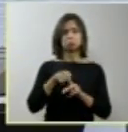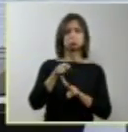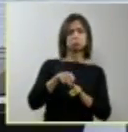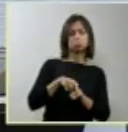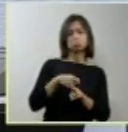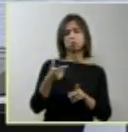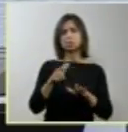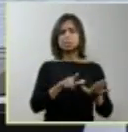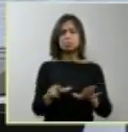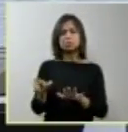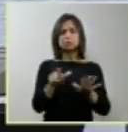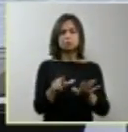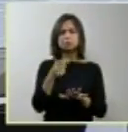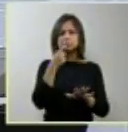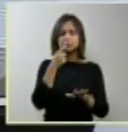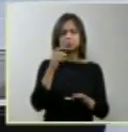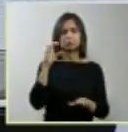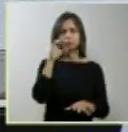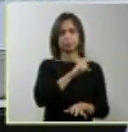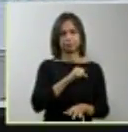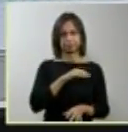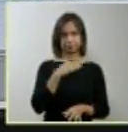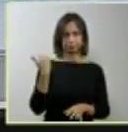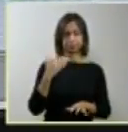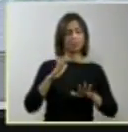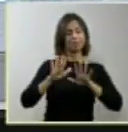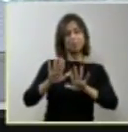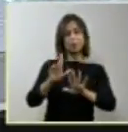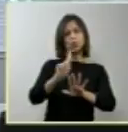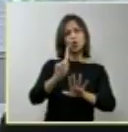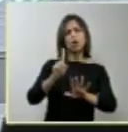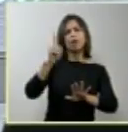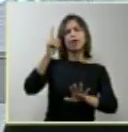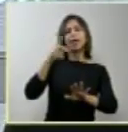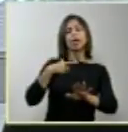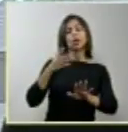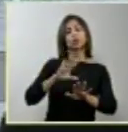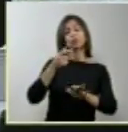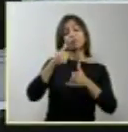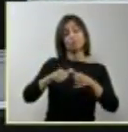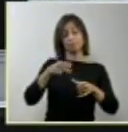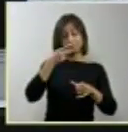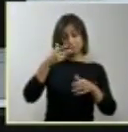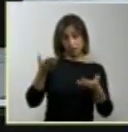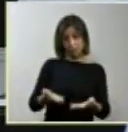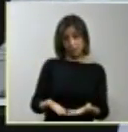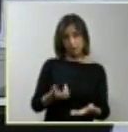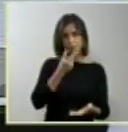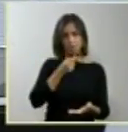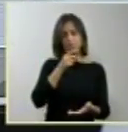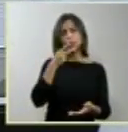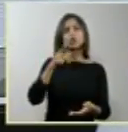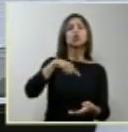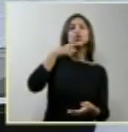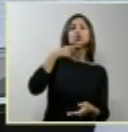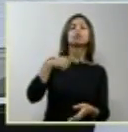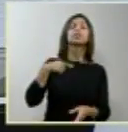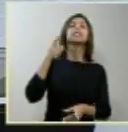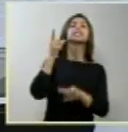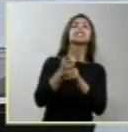semanas de sobrevida. Nós não estamos falando aqui, senhoras e senhores, em dúvida de diagnóstico.